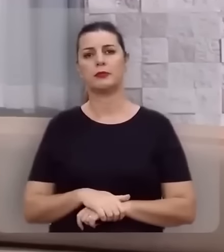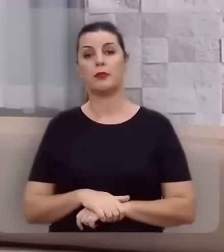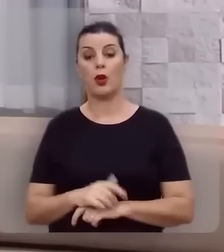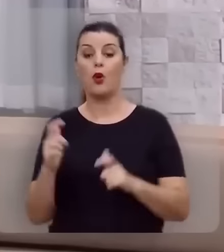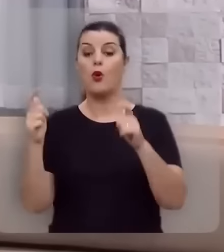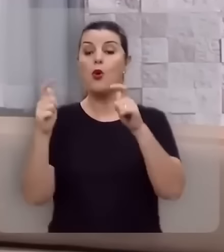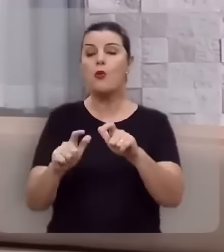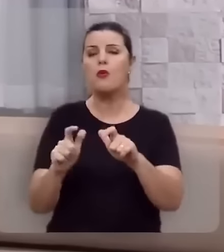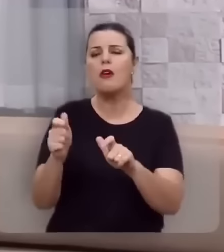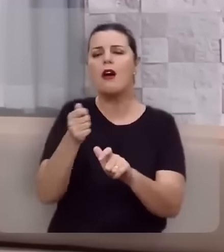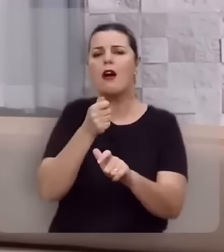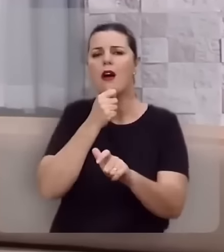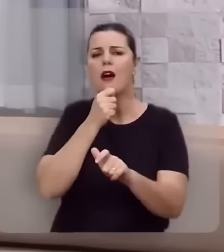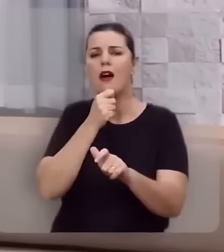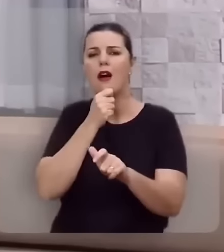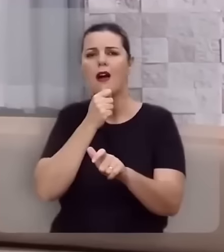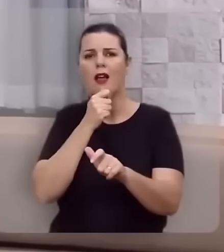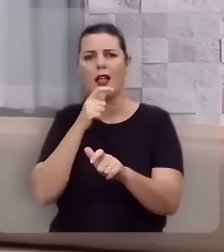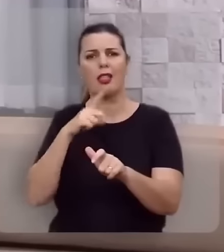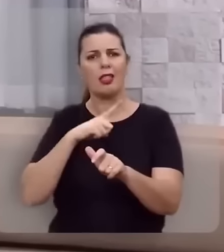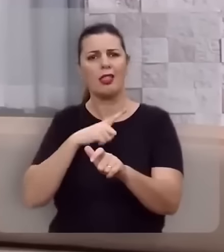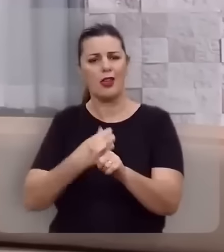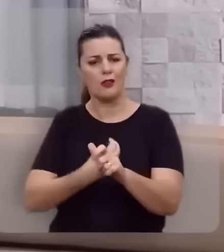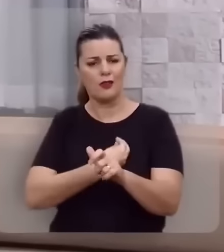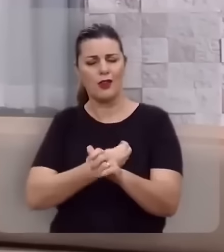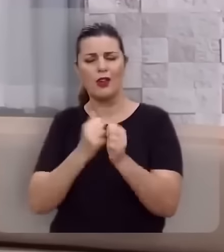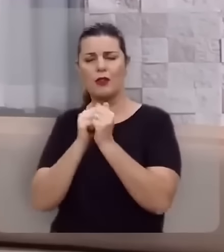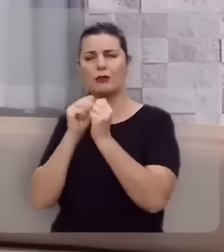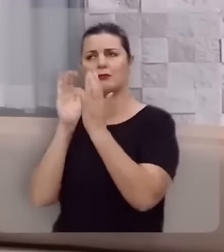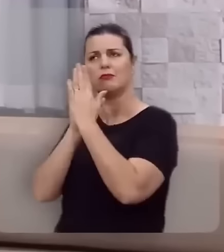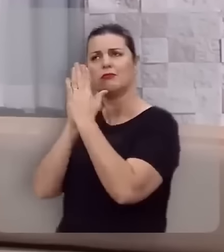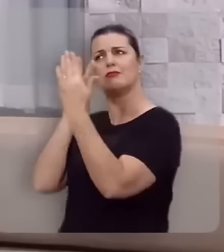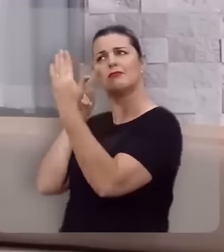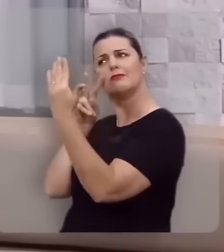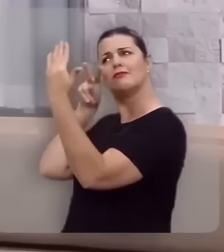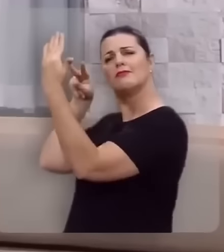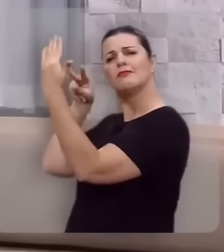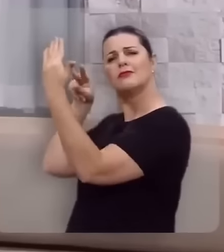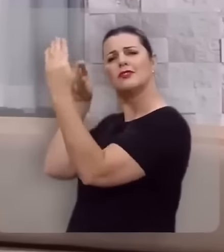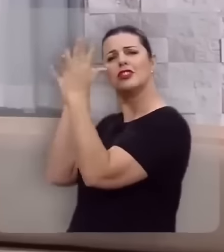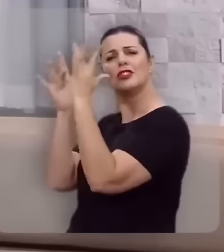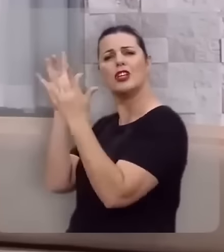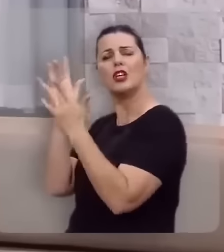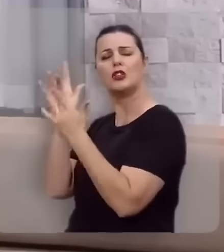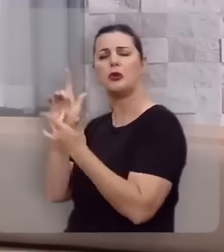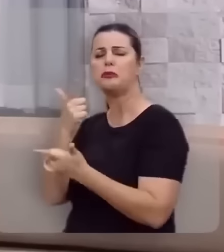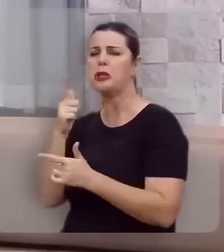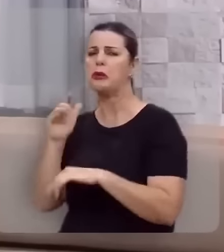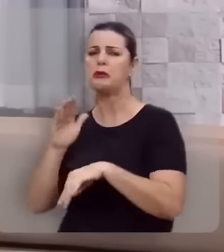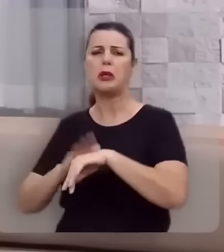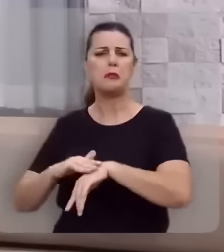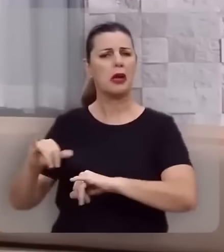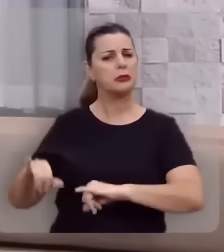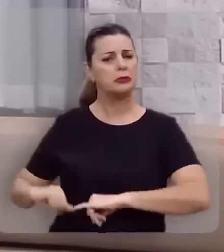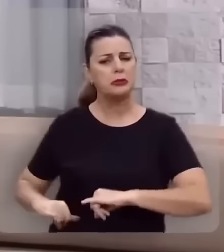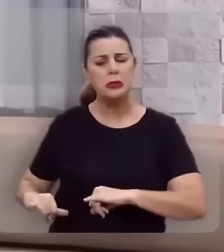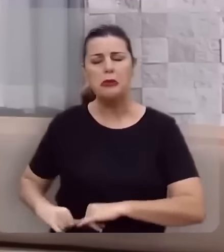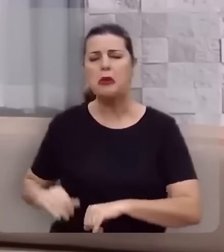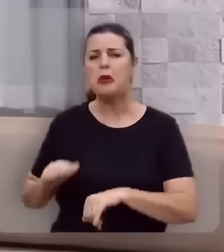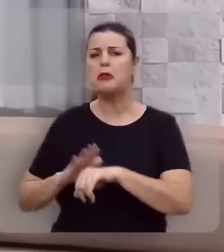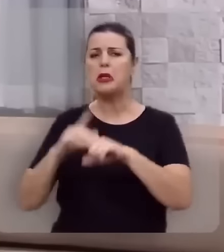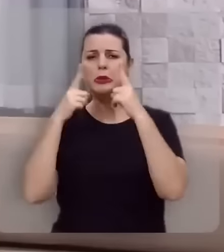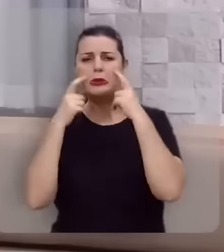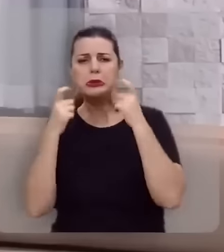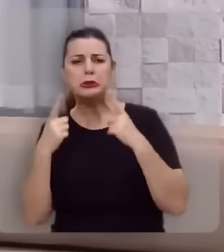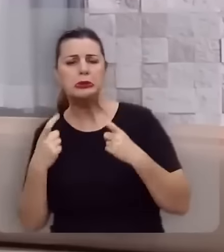É o lugar onde estaremos com ele, veremos a ele face a face. Não haverá mais luto, nem pranto, nem